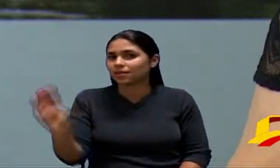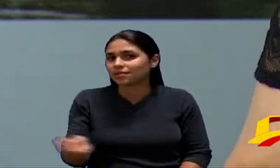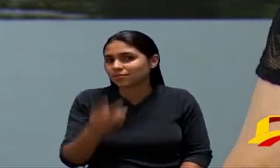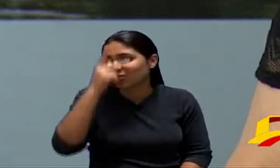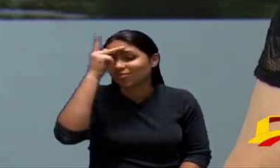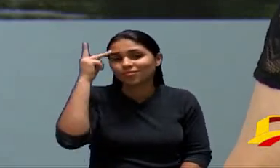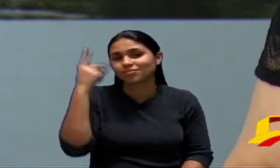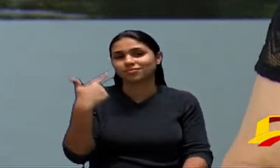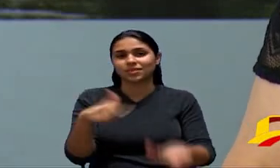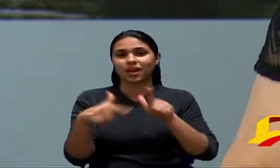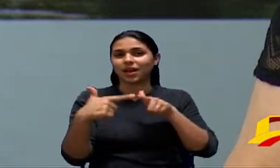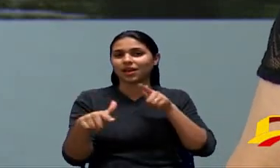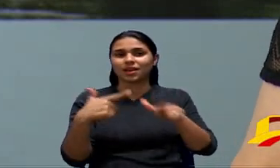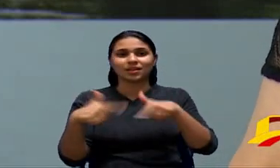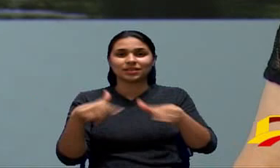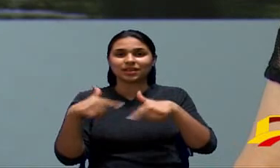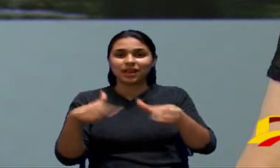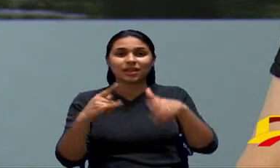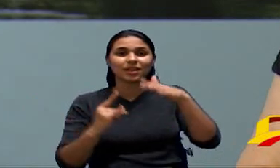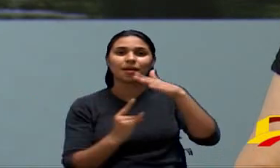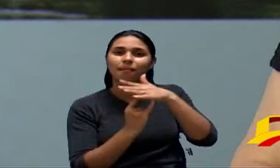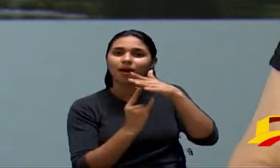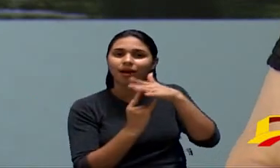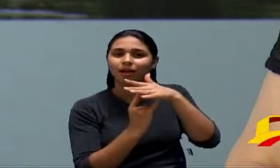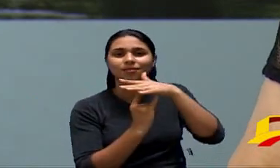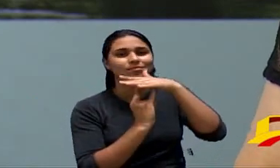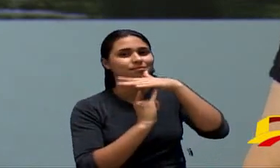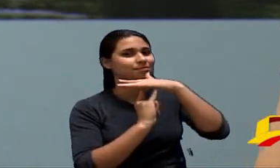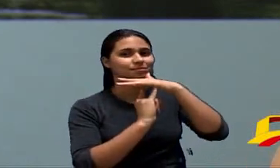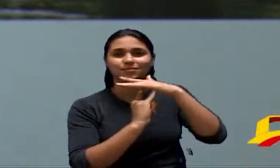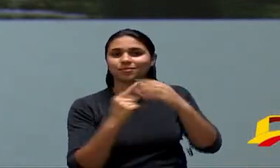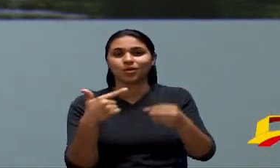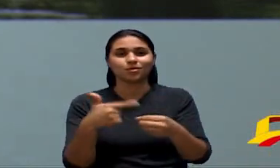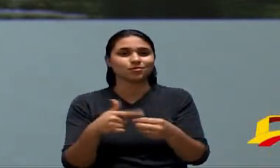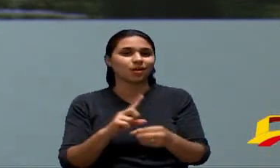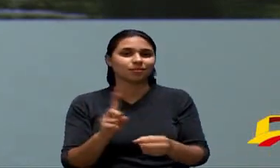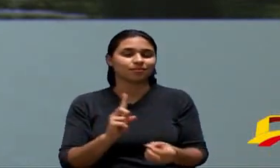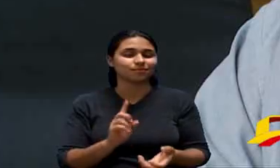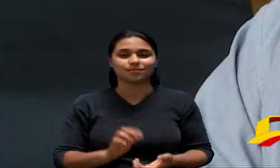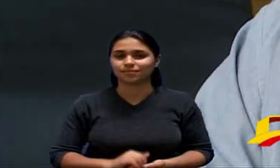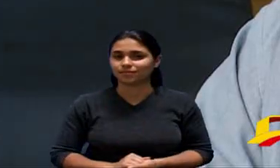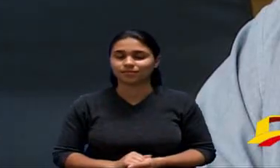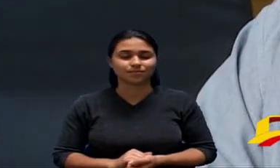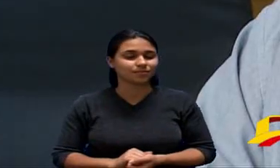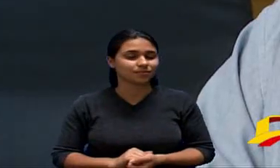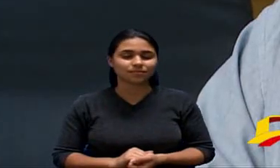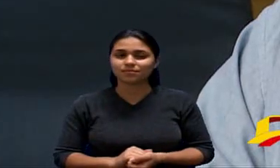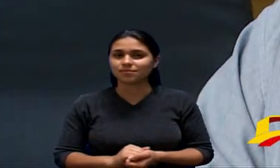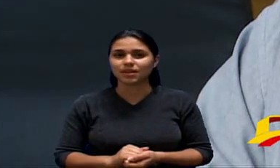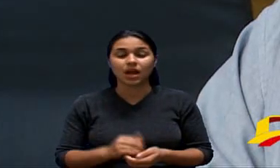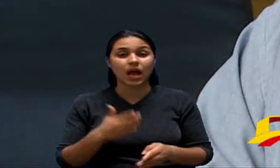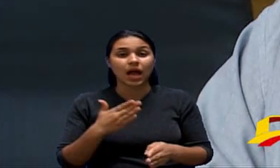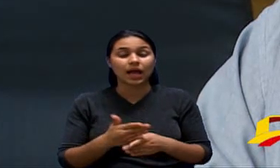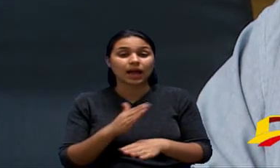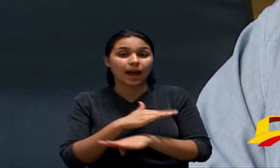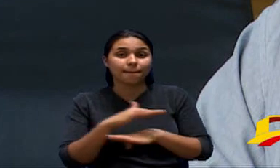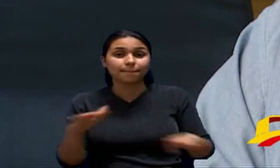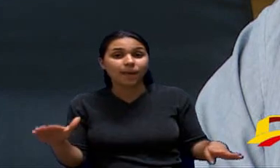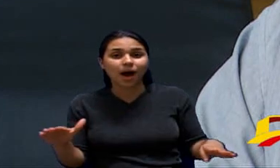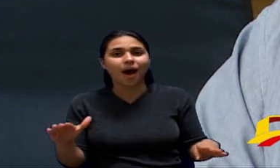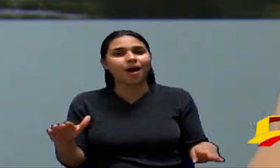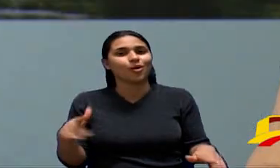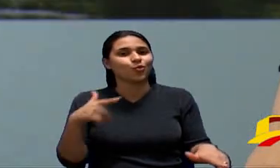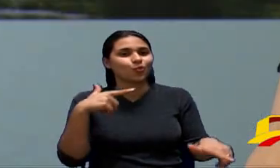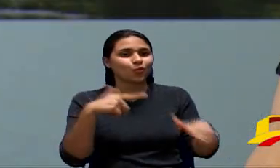falar que vai acabar com a federação né seu Luiz Arras acabará com os sindicatos